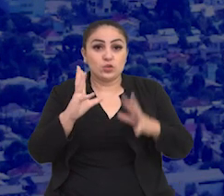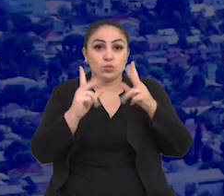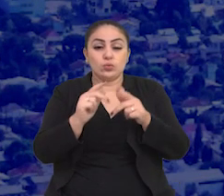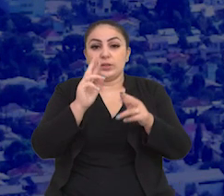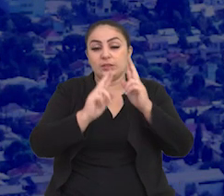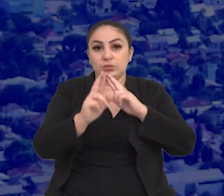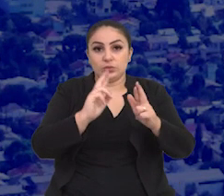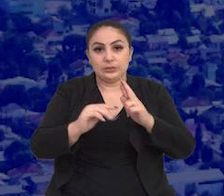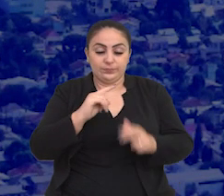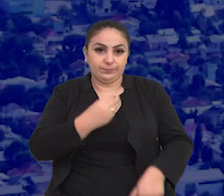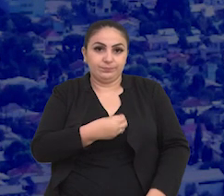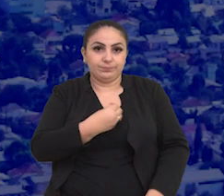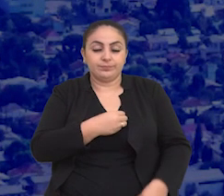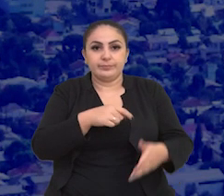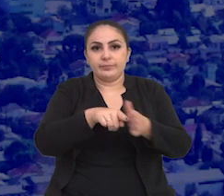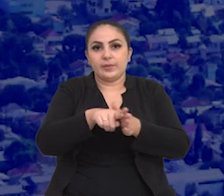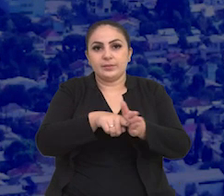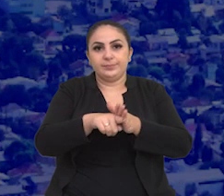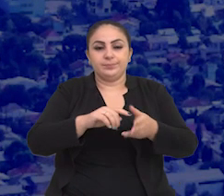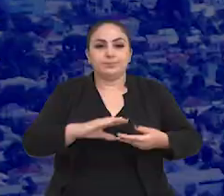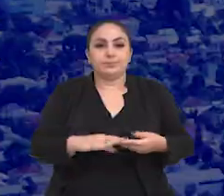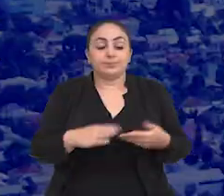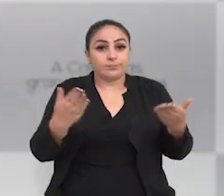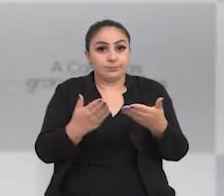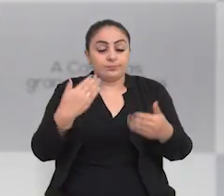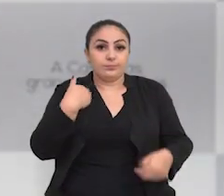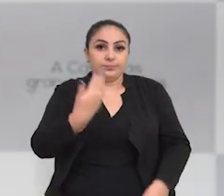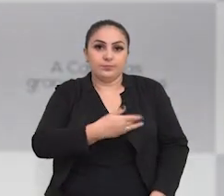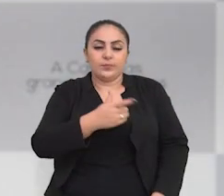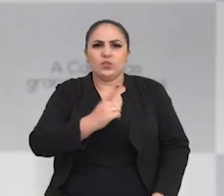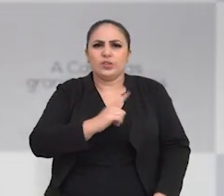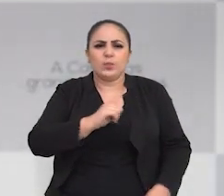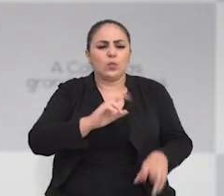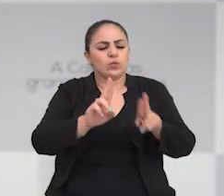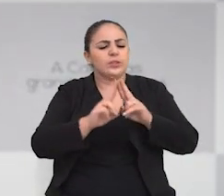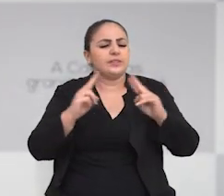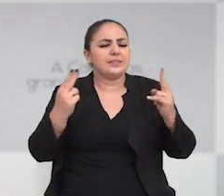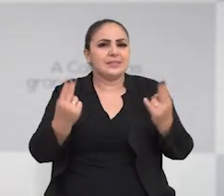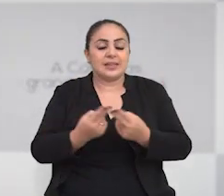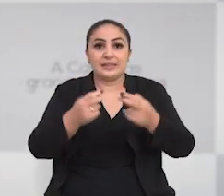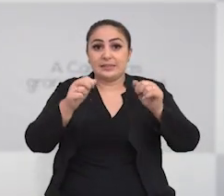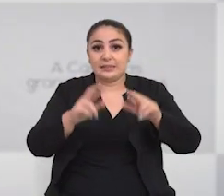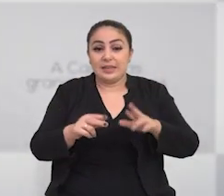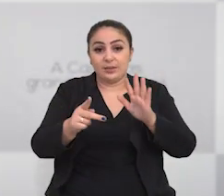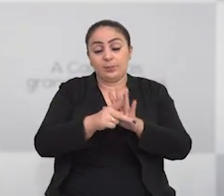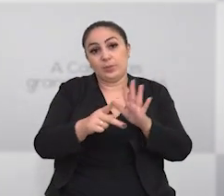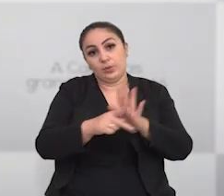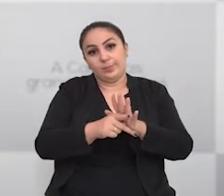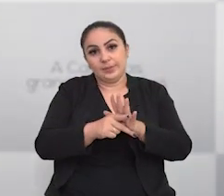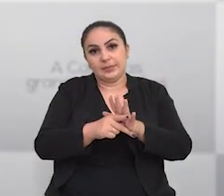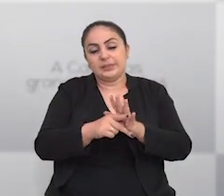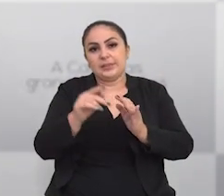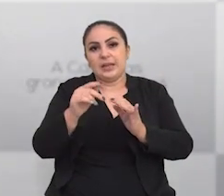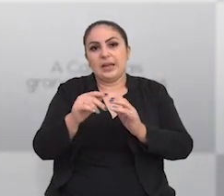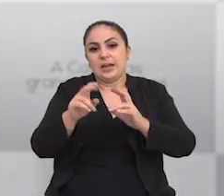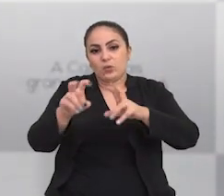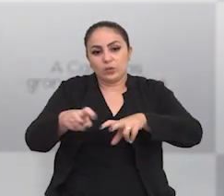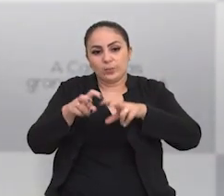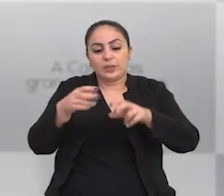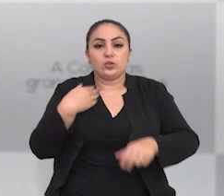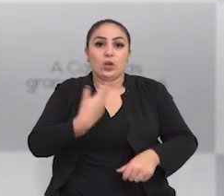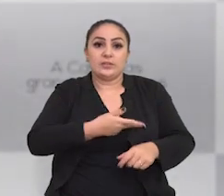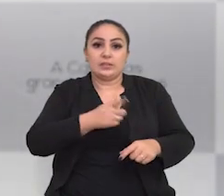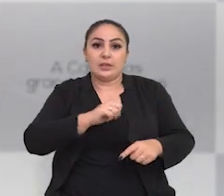sobre os resultados obtidos na pesquisa. Hoje, nós temos universidades da área da agronomia, nós temos